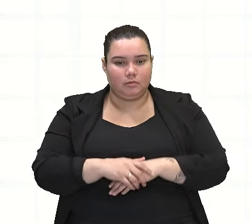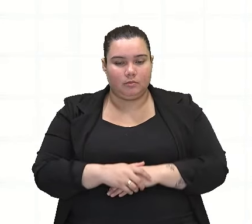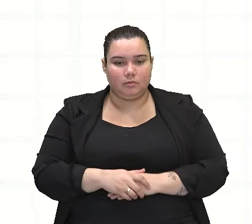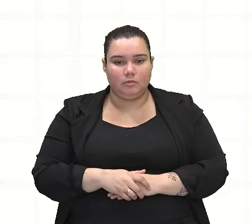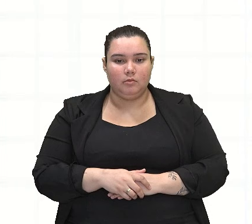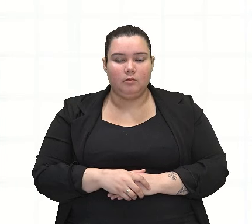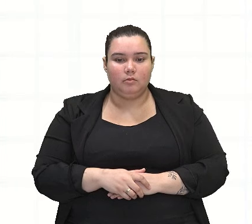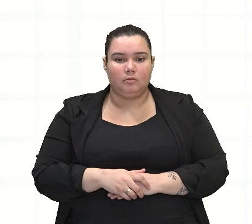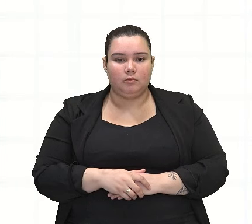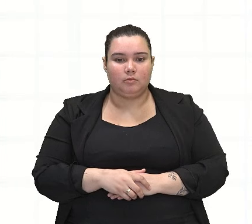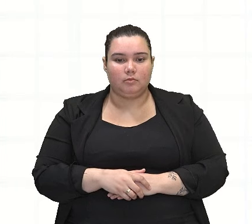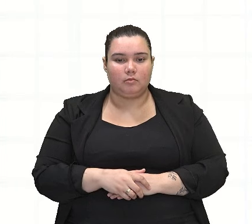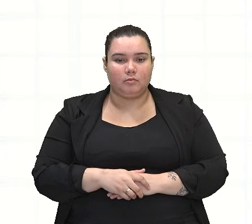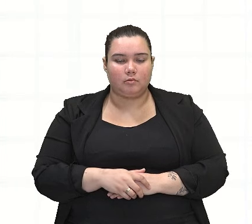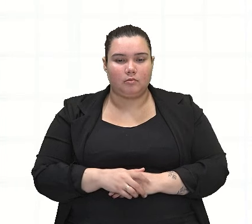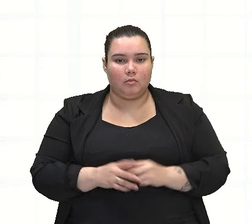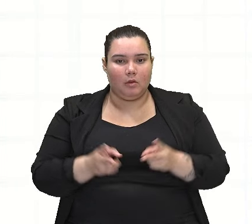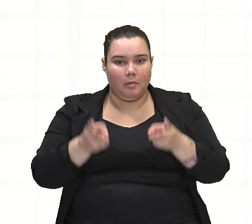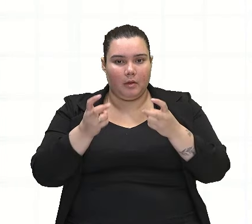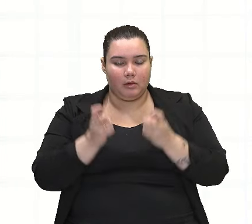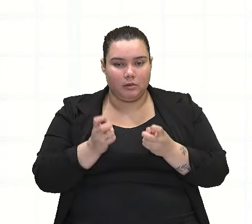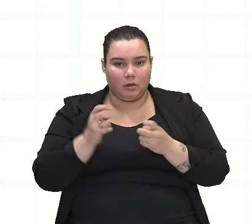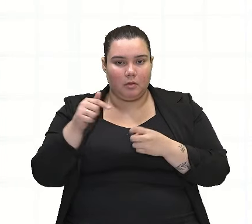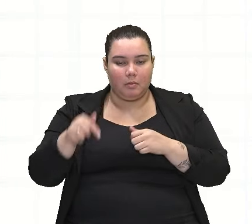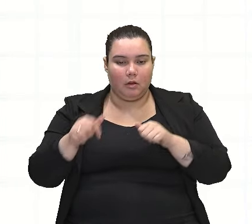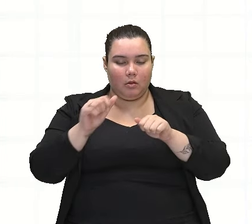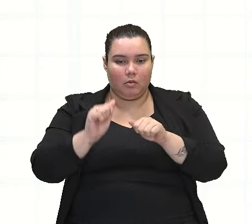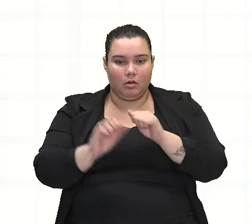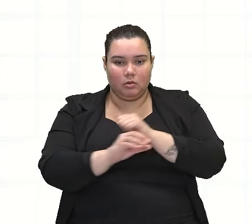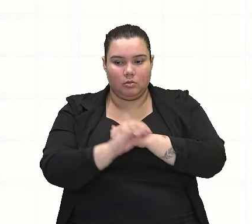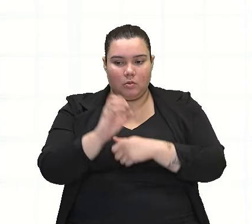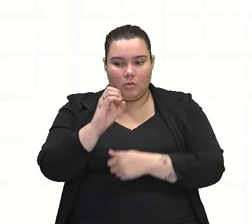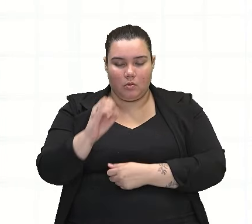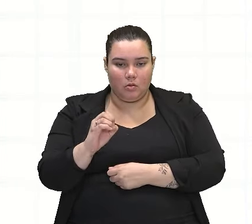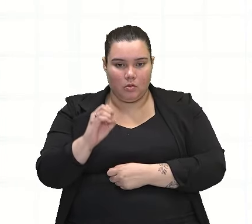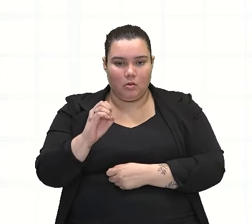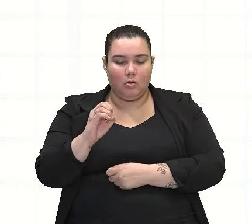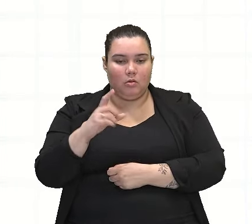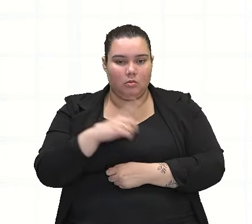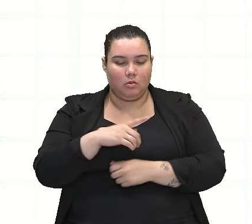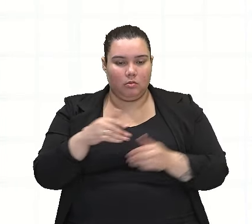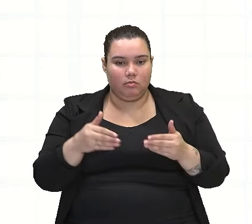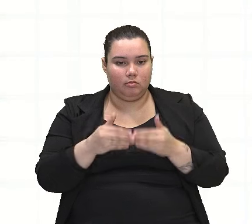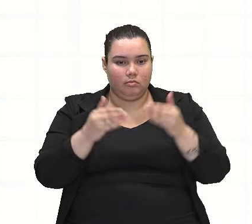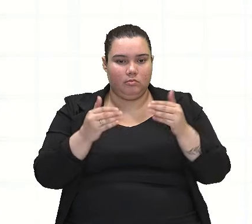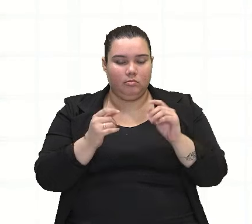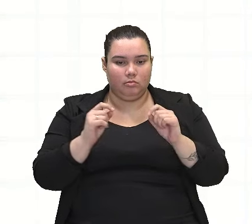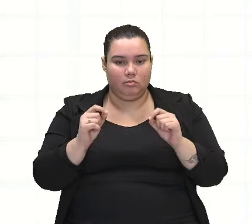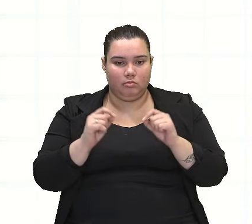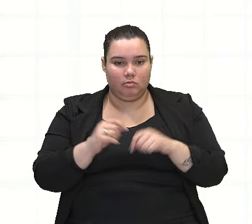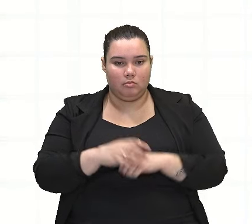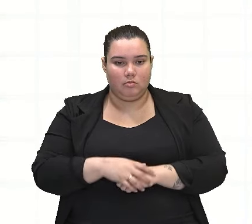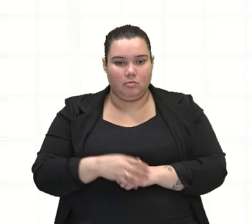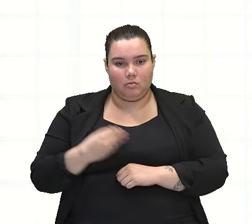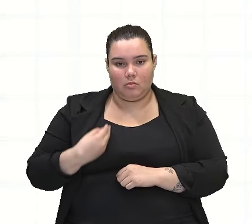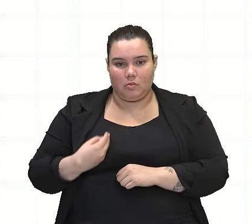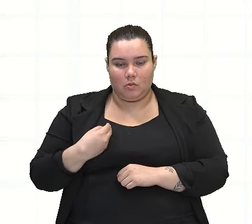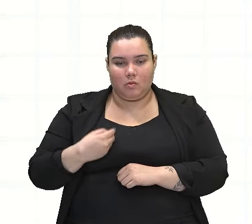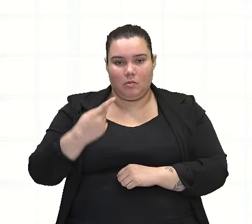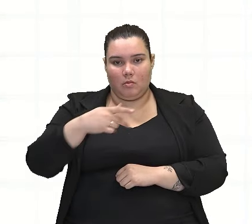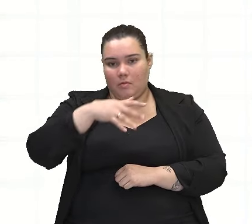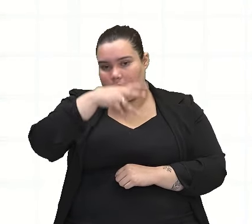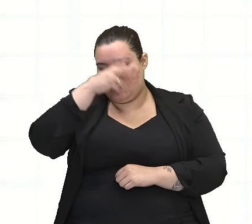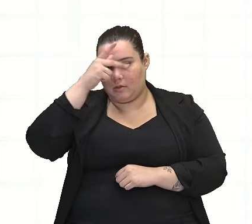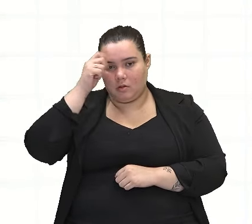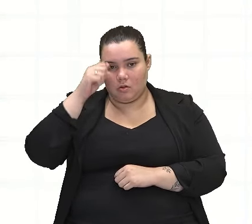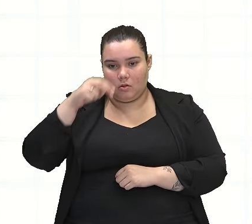Observem que o artigo o, ele concorda exatamente com a ideia. Observem que nós temos aqui, moro em Manaus. No